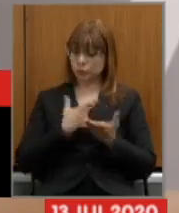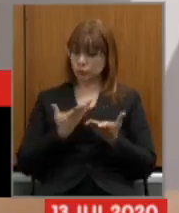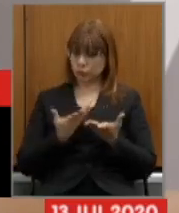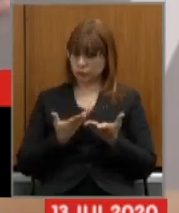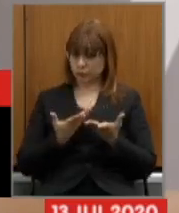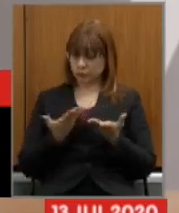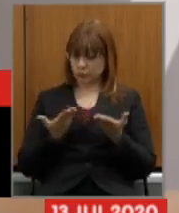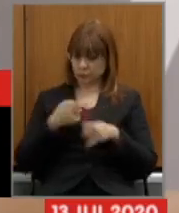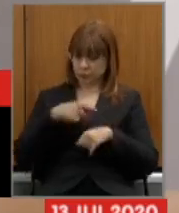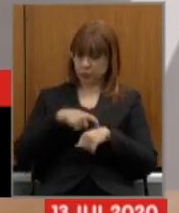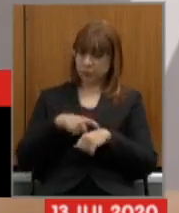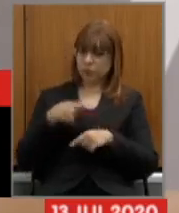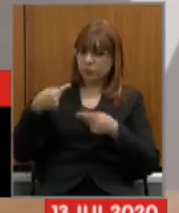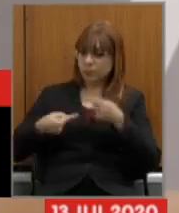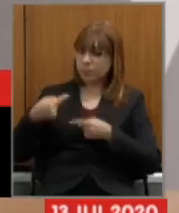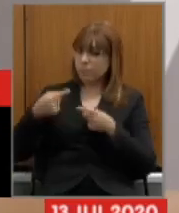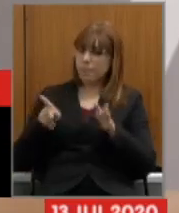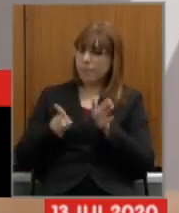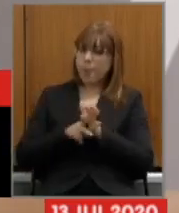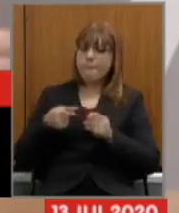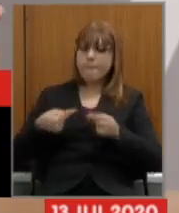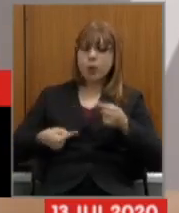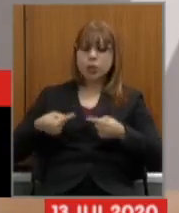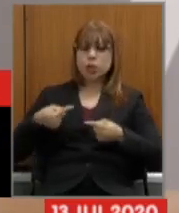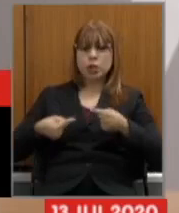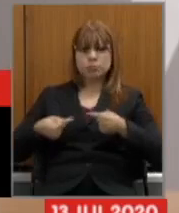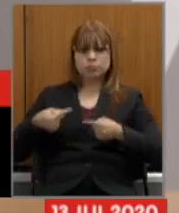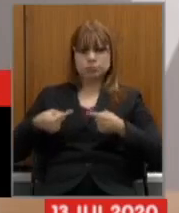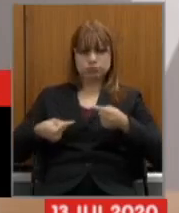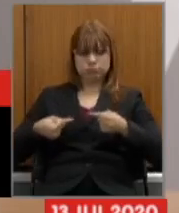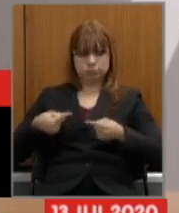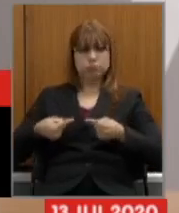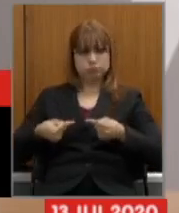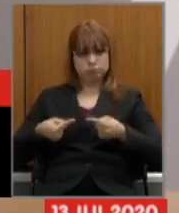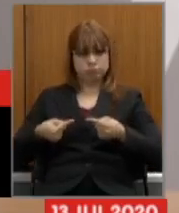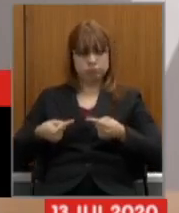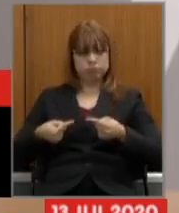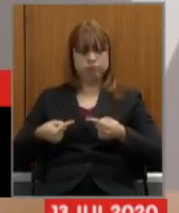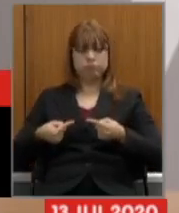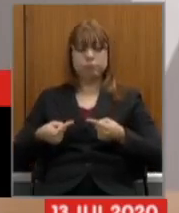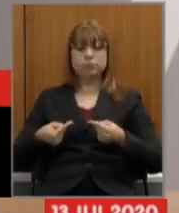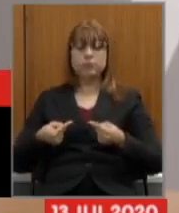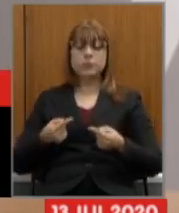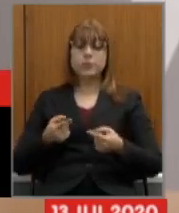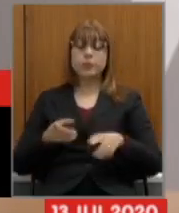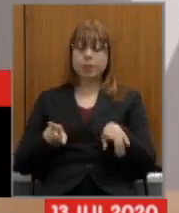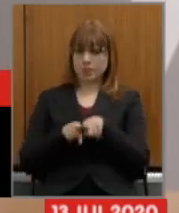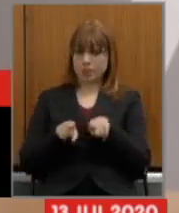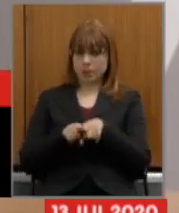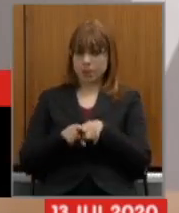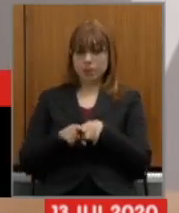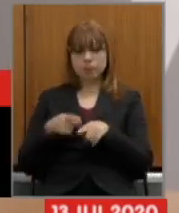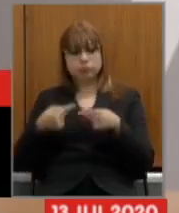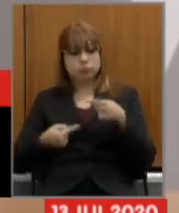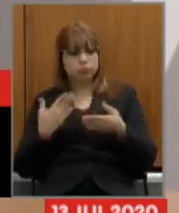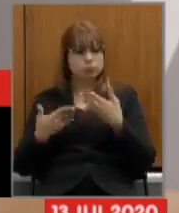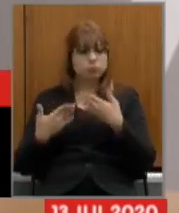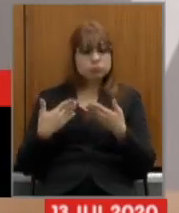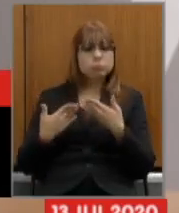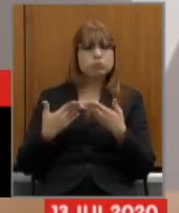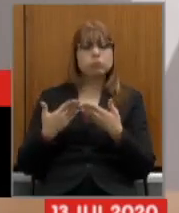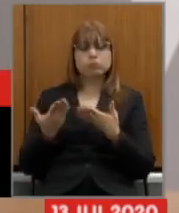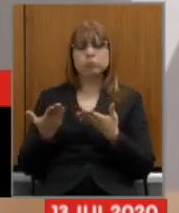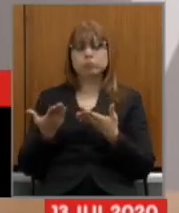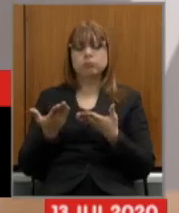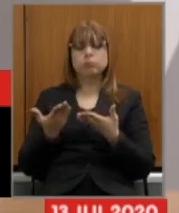debate que é político porque parte do nosso diálogo um debate que é técnico mas um debate